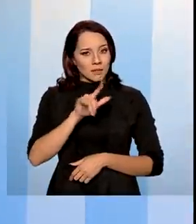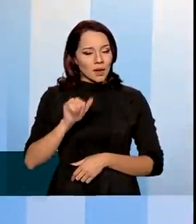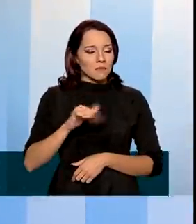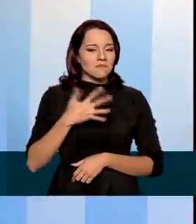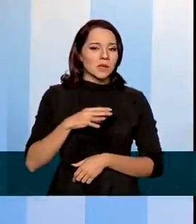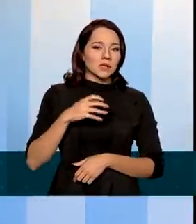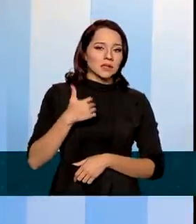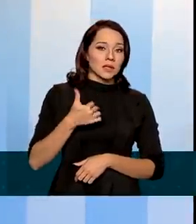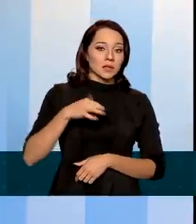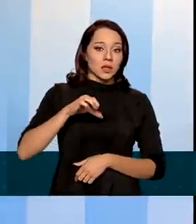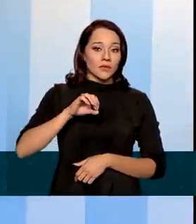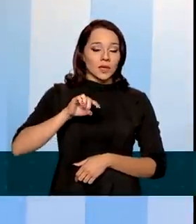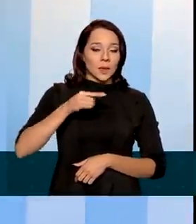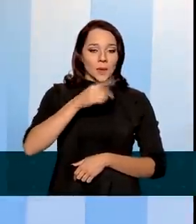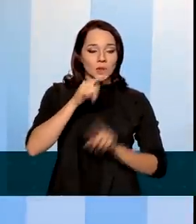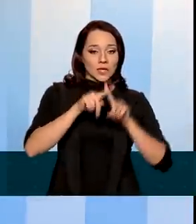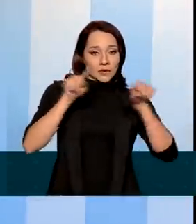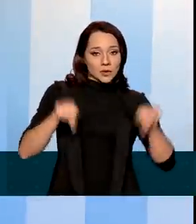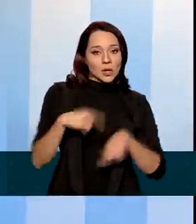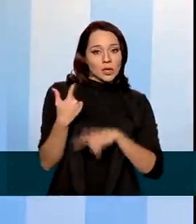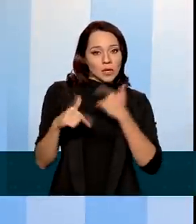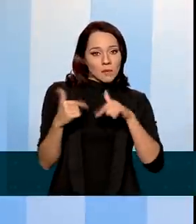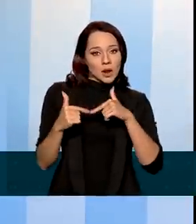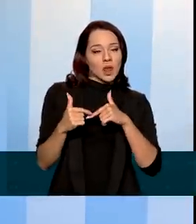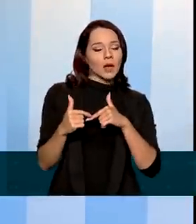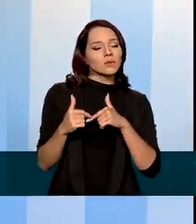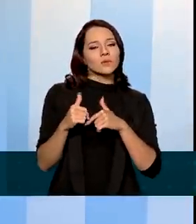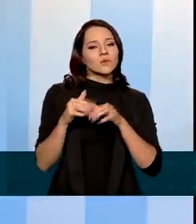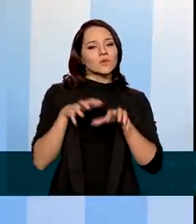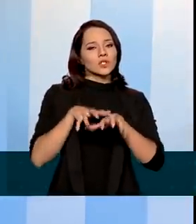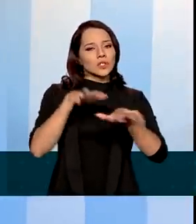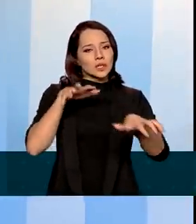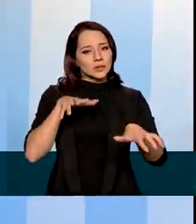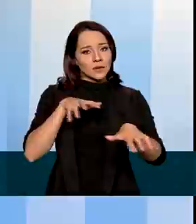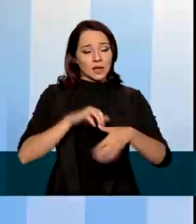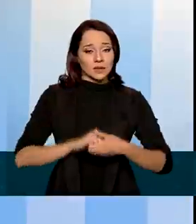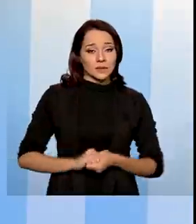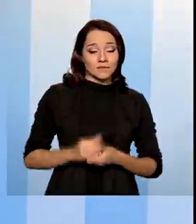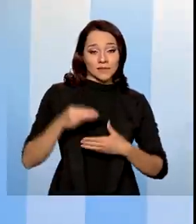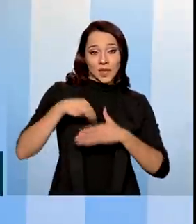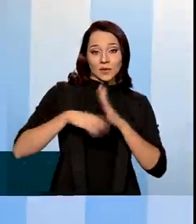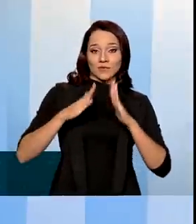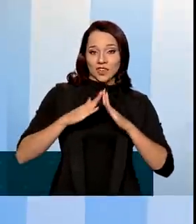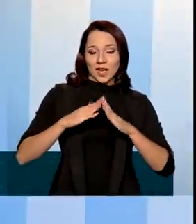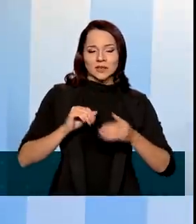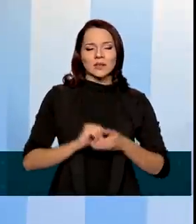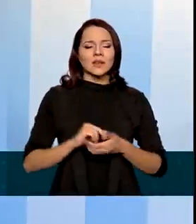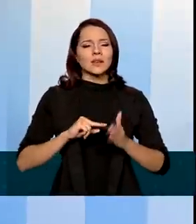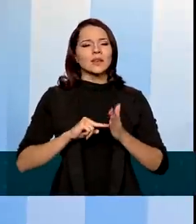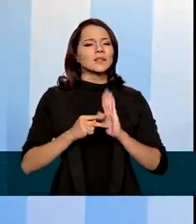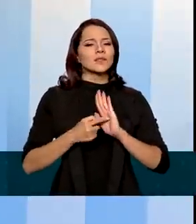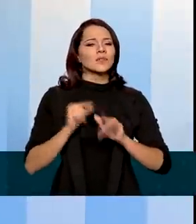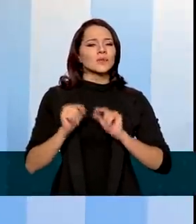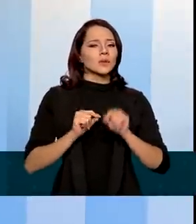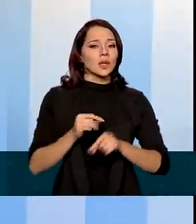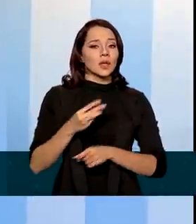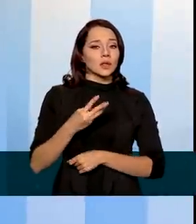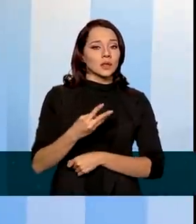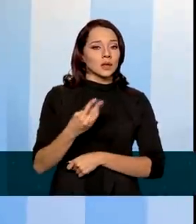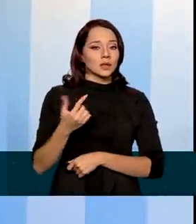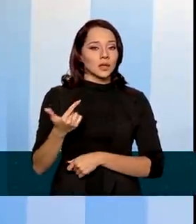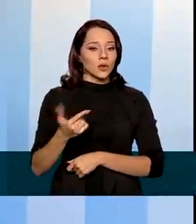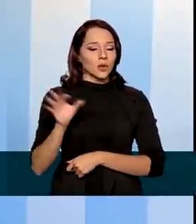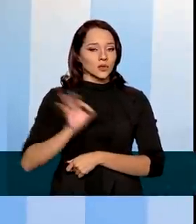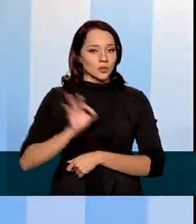190 mil servidores estão trabalhando de forma remota, o que significa aproximadamente 32